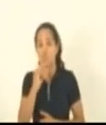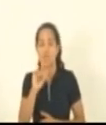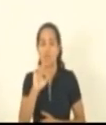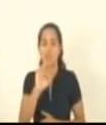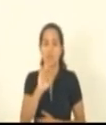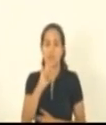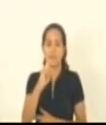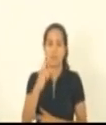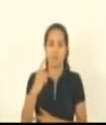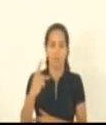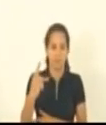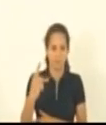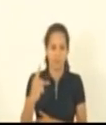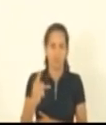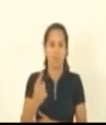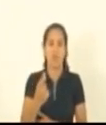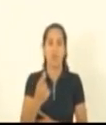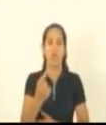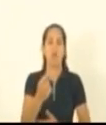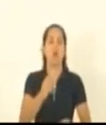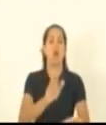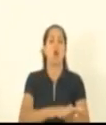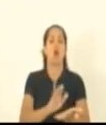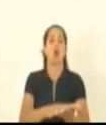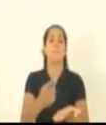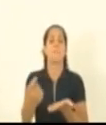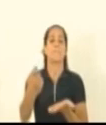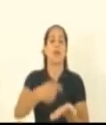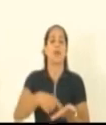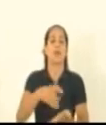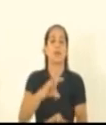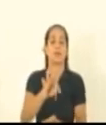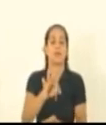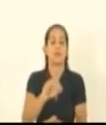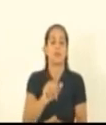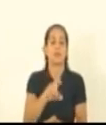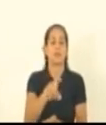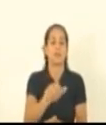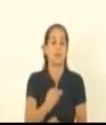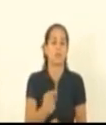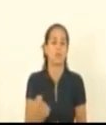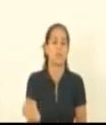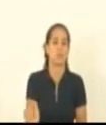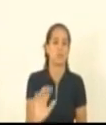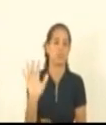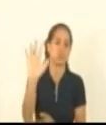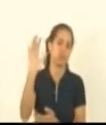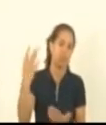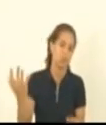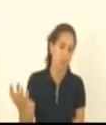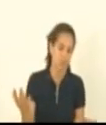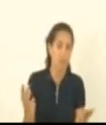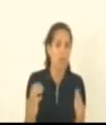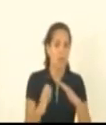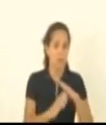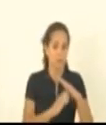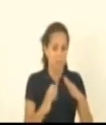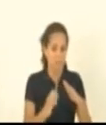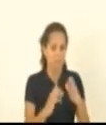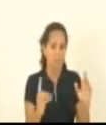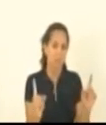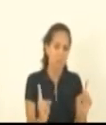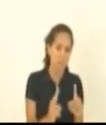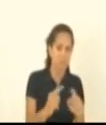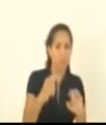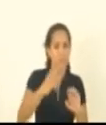e cobra taxa abusiva deputado Gandini do pequeno produtor do pequeno empreendedor do cidadão isso nós temos que